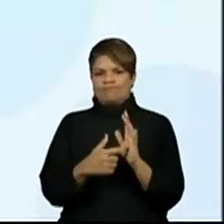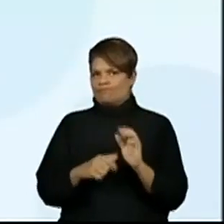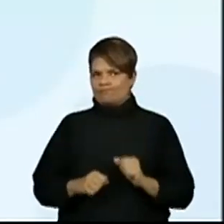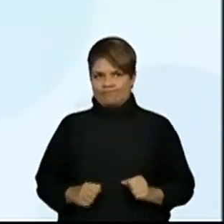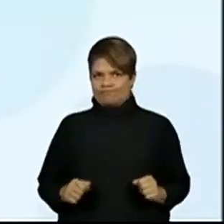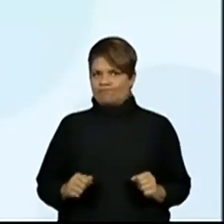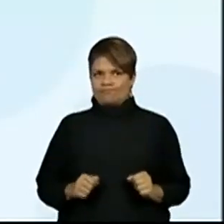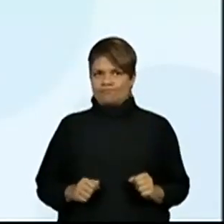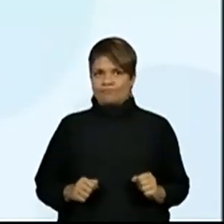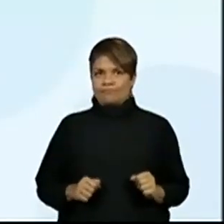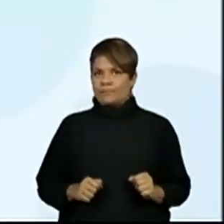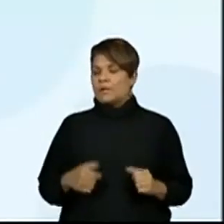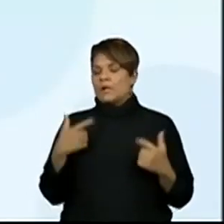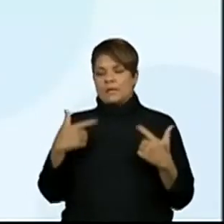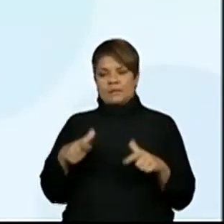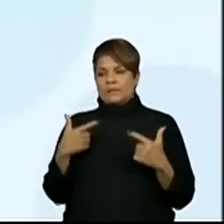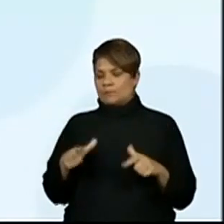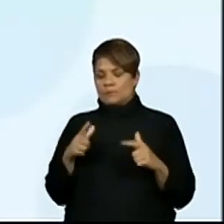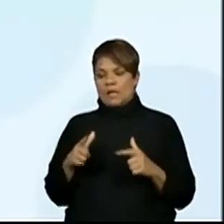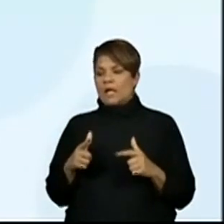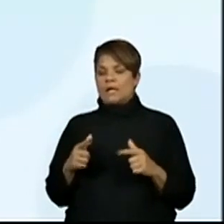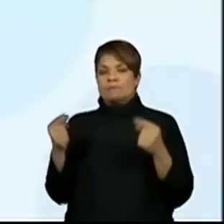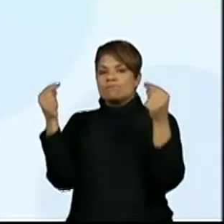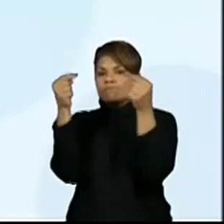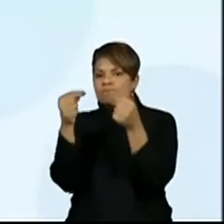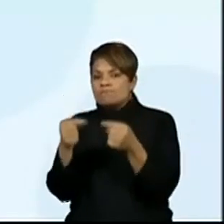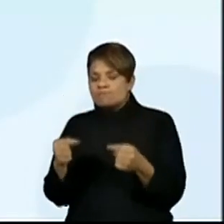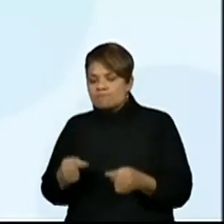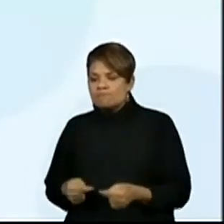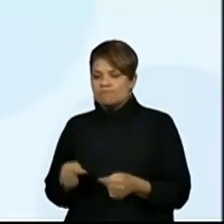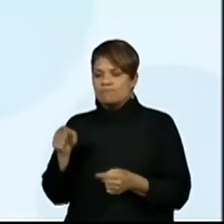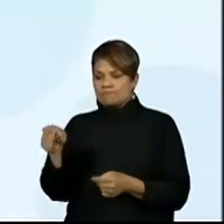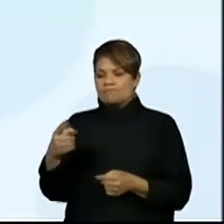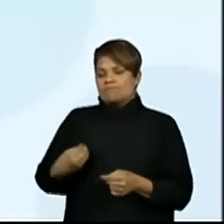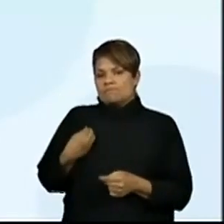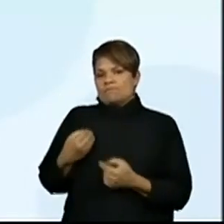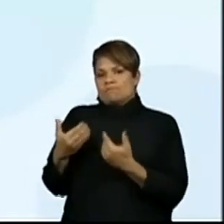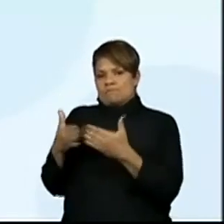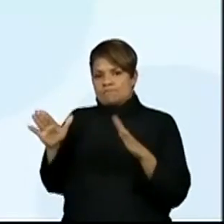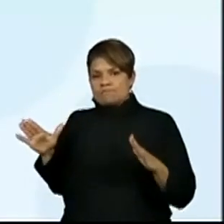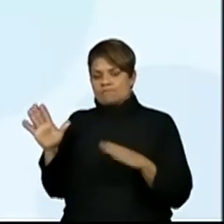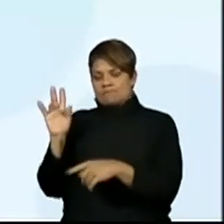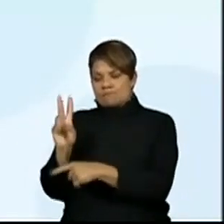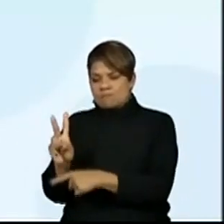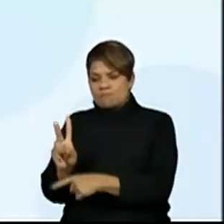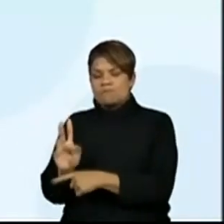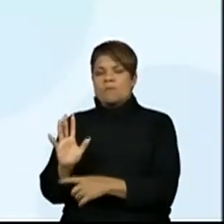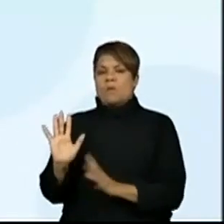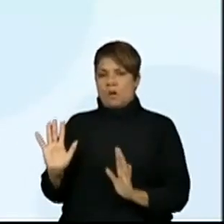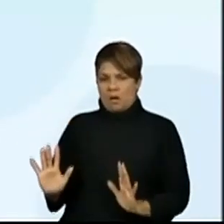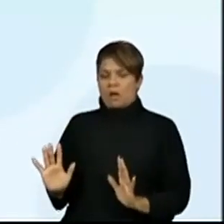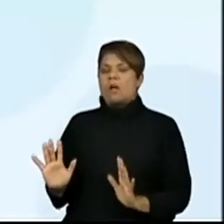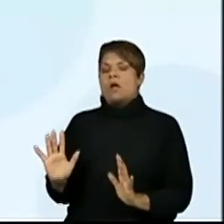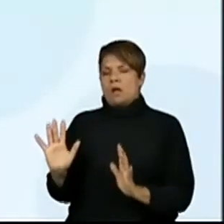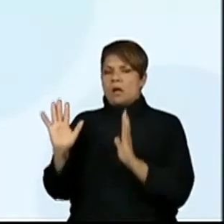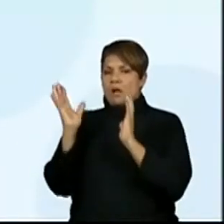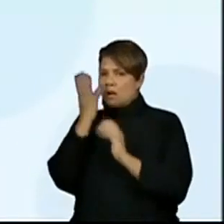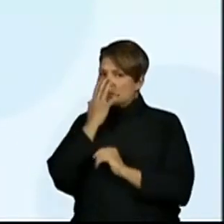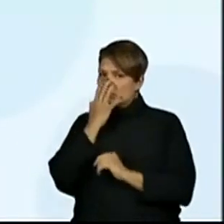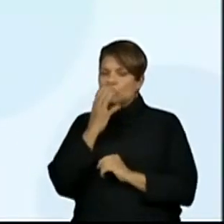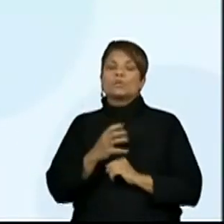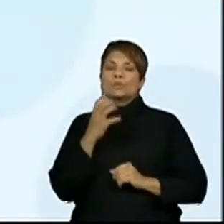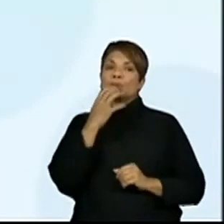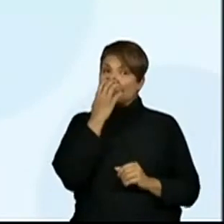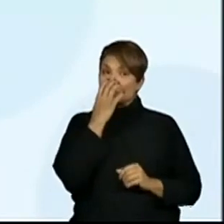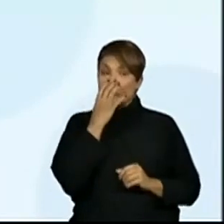Não atende as leis adequadas de funcionamento e cuidado com os cães. Letra B.